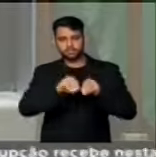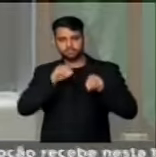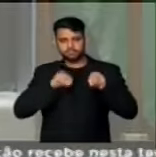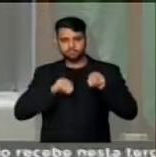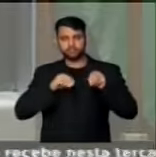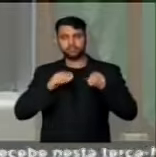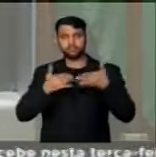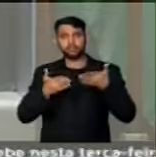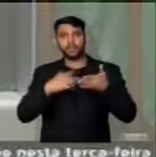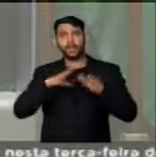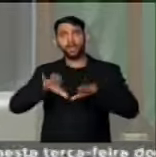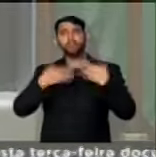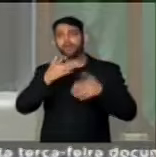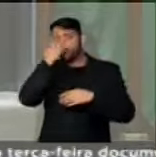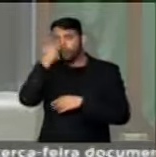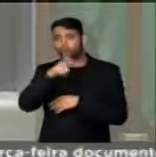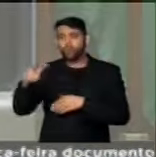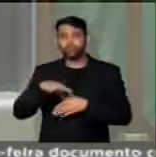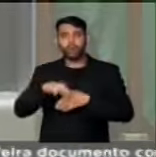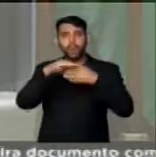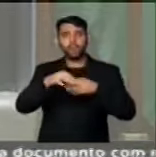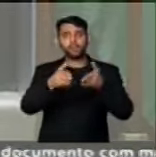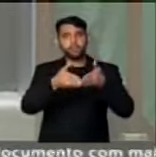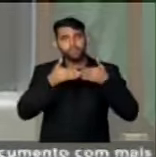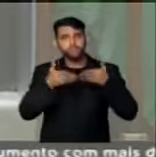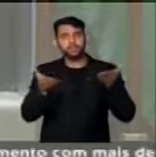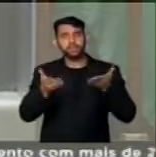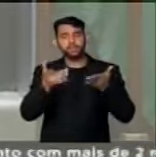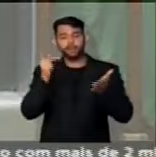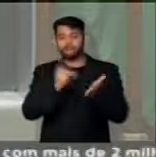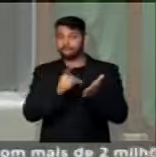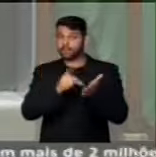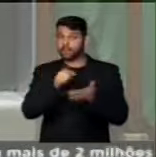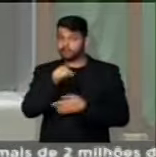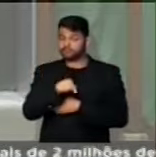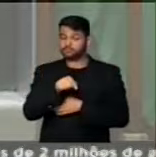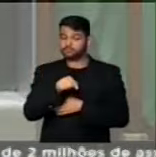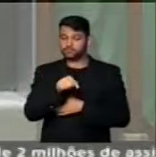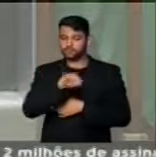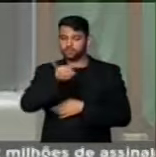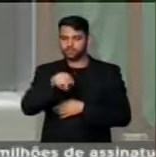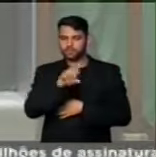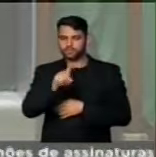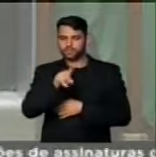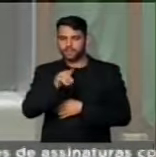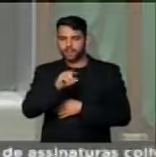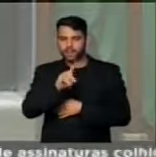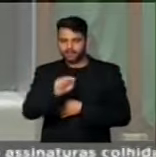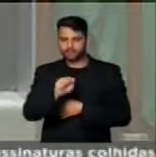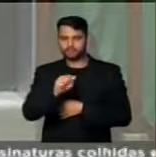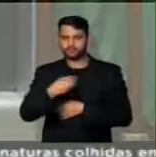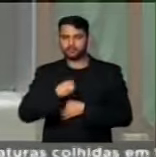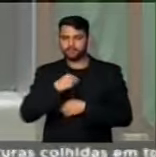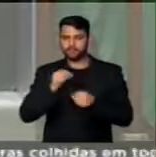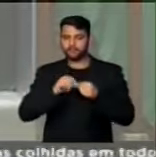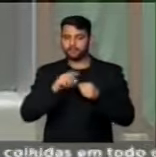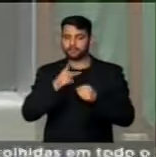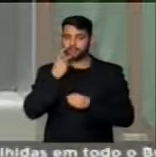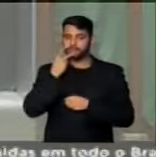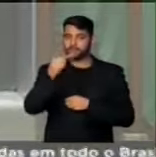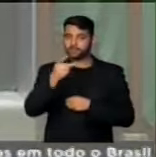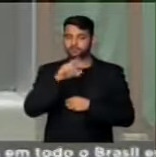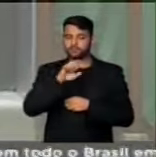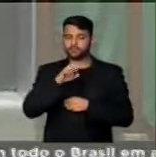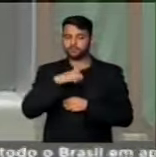lá? Cadê os outros líderes? Na verdade, o senhor Jorge Zelada também foi indicação